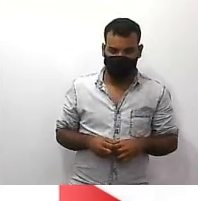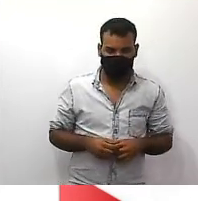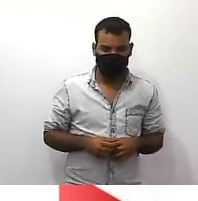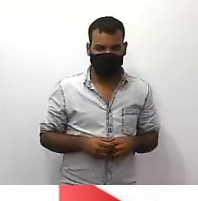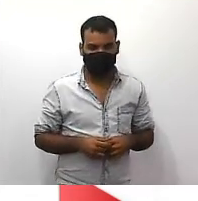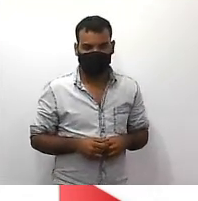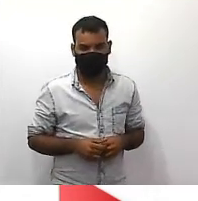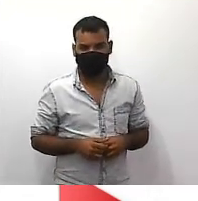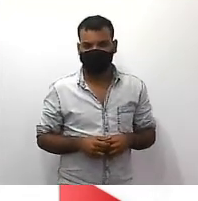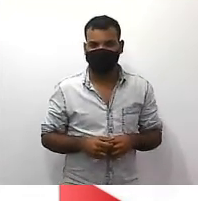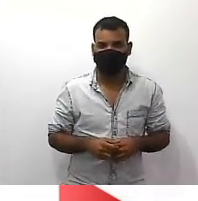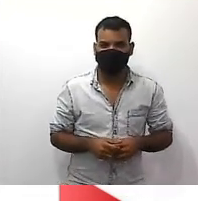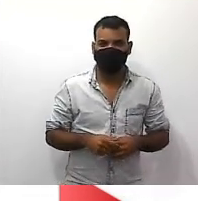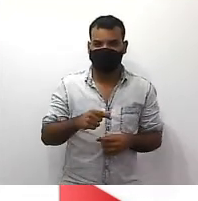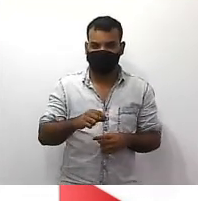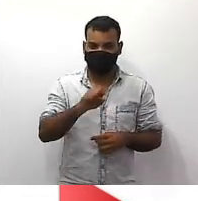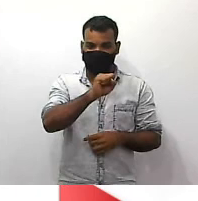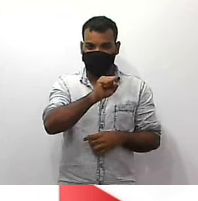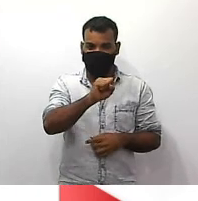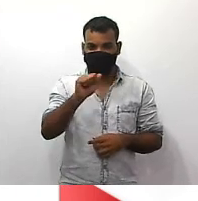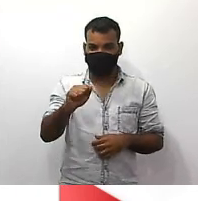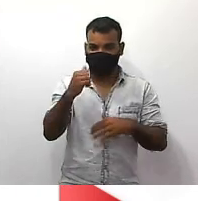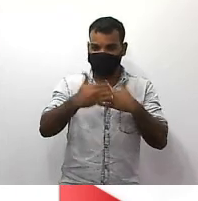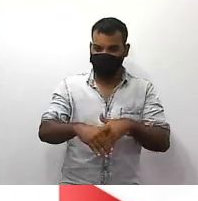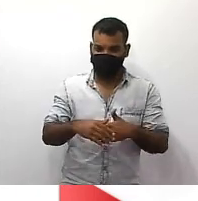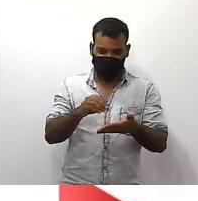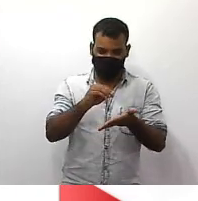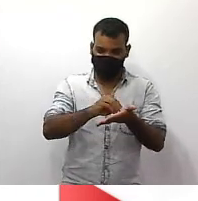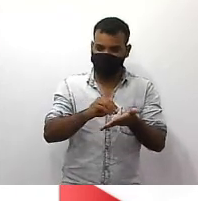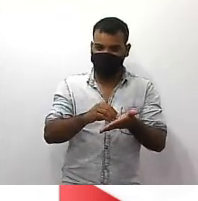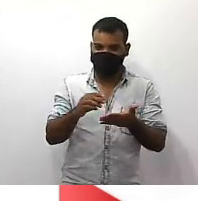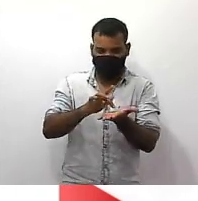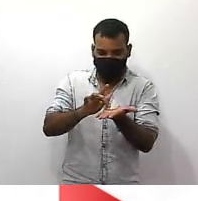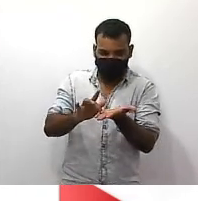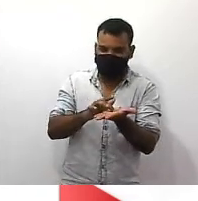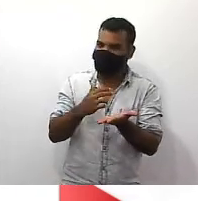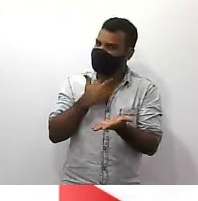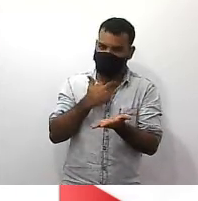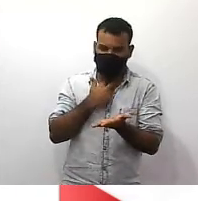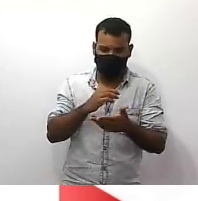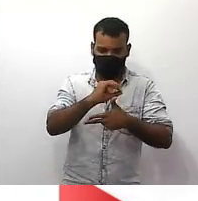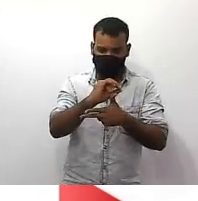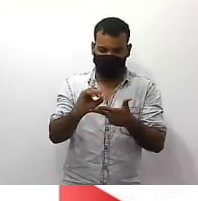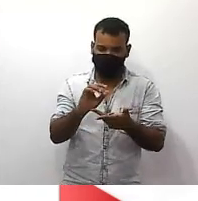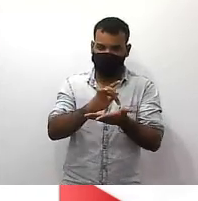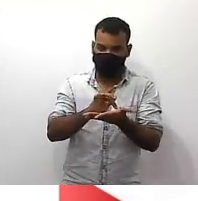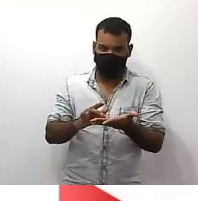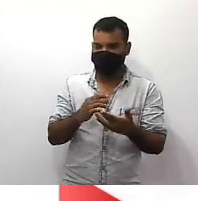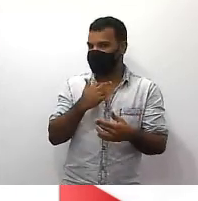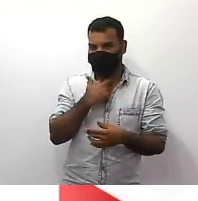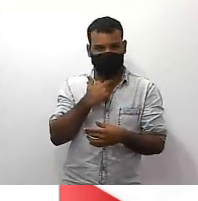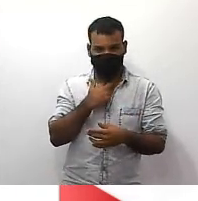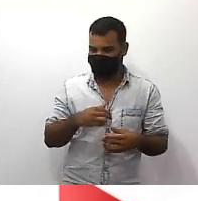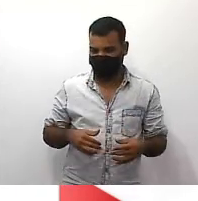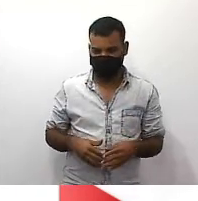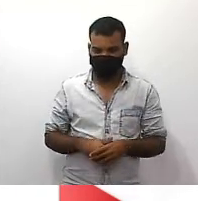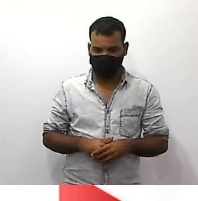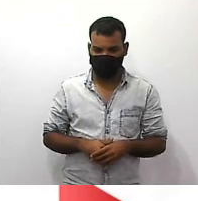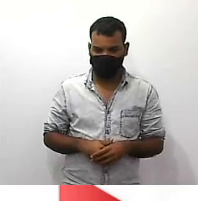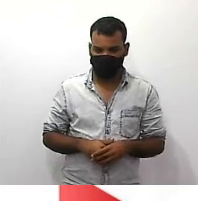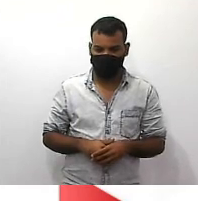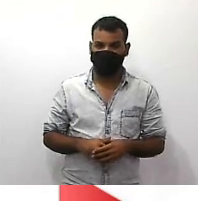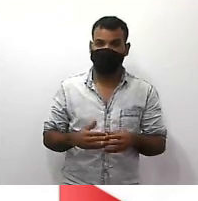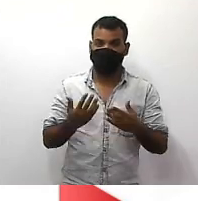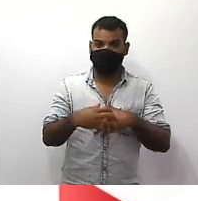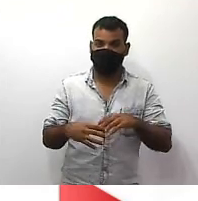não vai ter calculadora no ssa a tua disposição você não vai ter calculadora no enem a tua disposição você não vai ter calculadora no